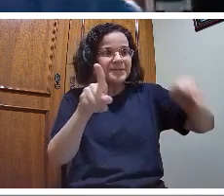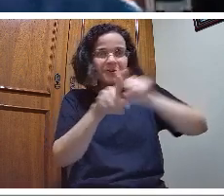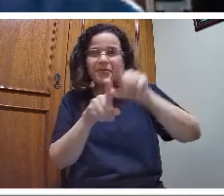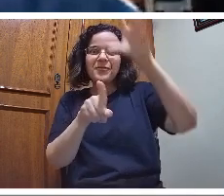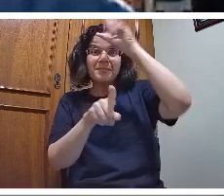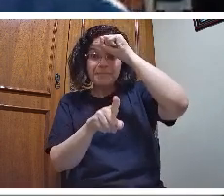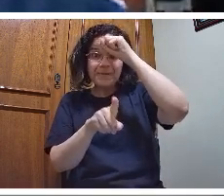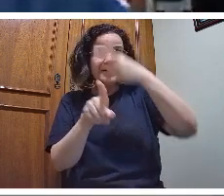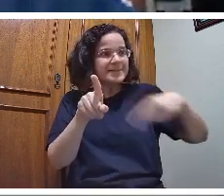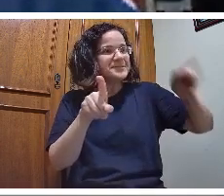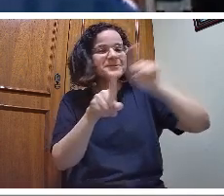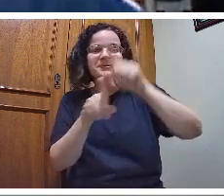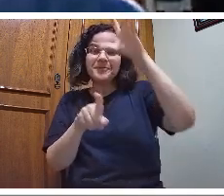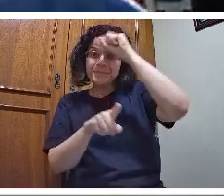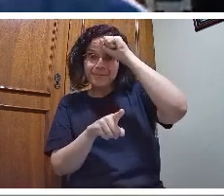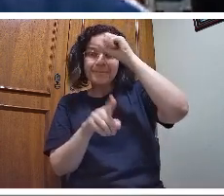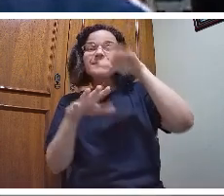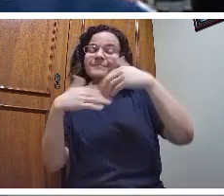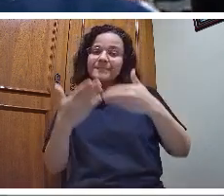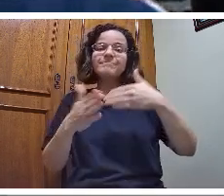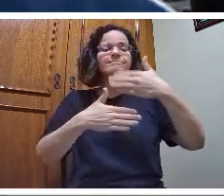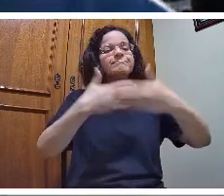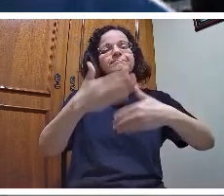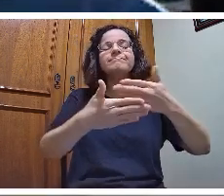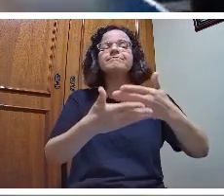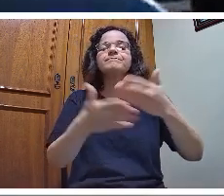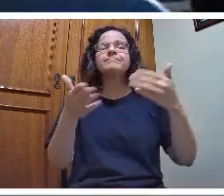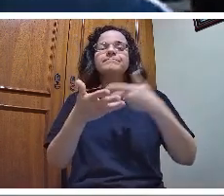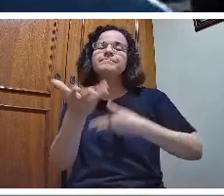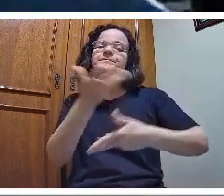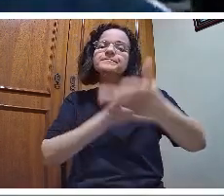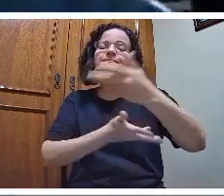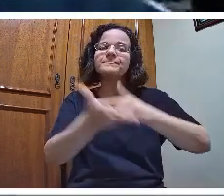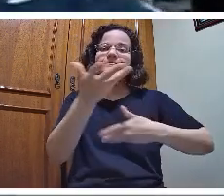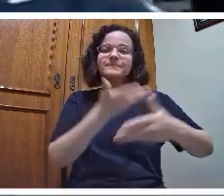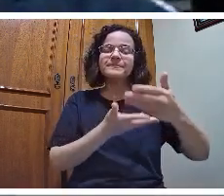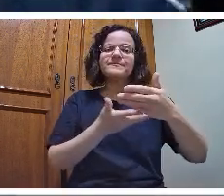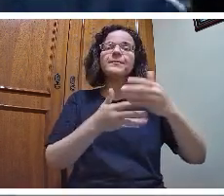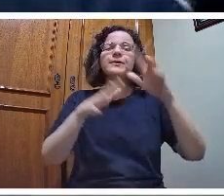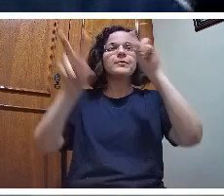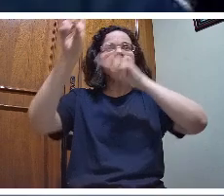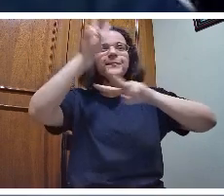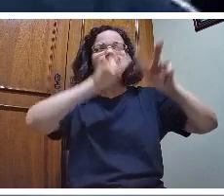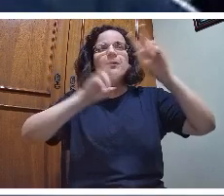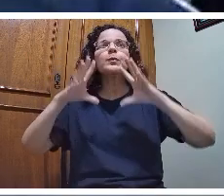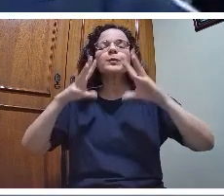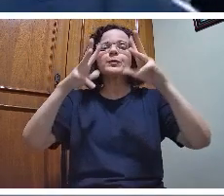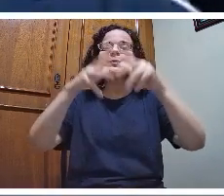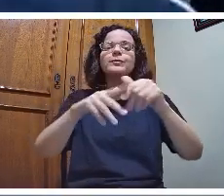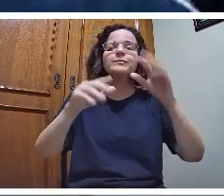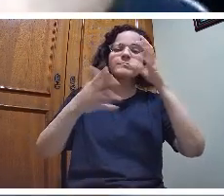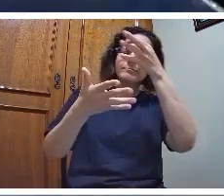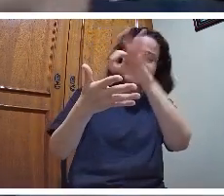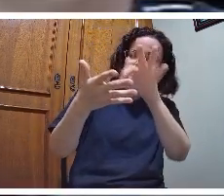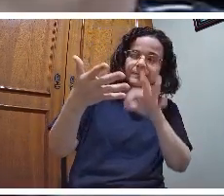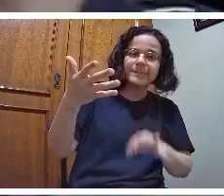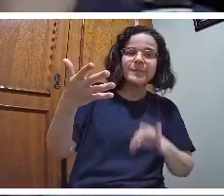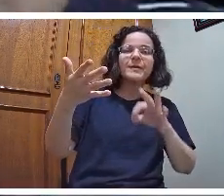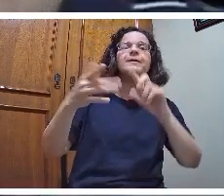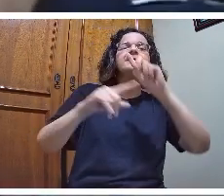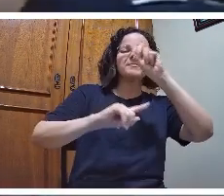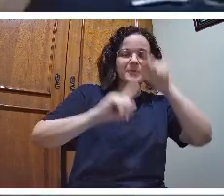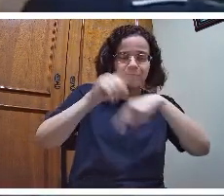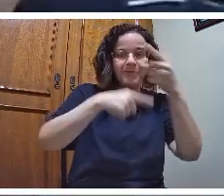processo dialético, o processo que parte da síncris, a visão geral vai para a análise e vai para a síntese, é o